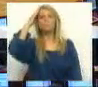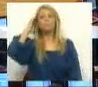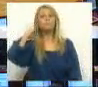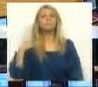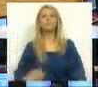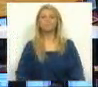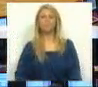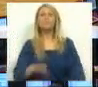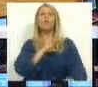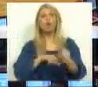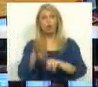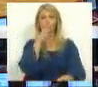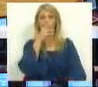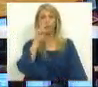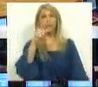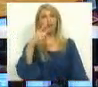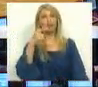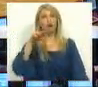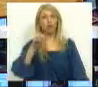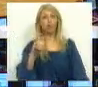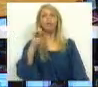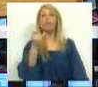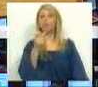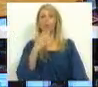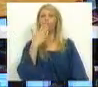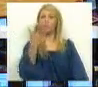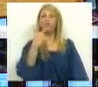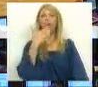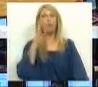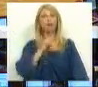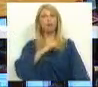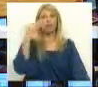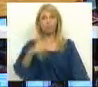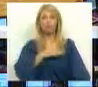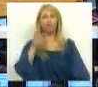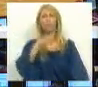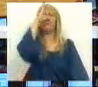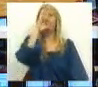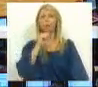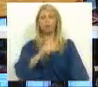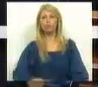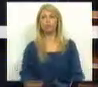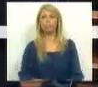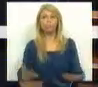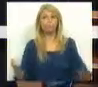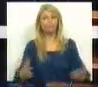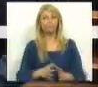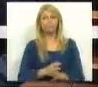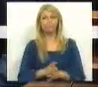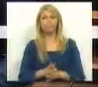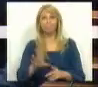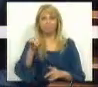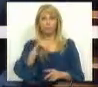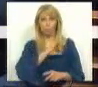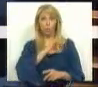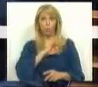Sr. Deputado António José Seguro, faz favor. Muito obrigado, Sra. Presidente. Sr. Primeiro-Ministro, ainda o Sr. Primeiro-Ministro